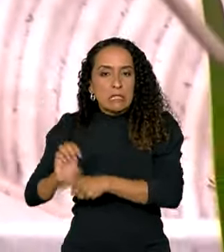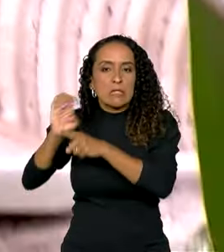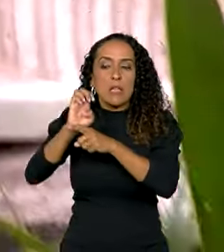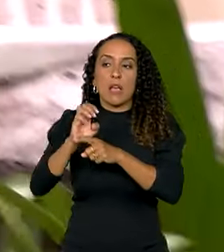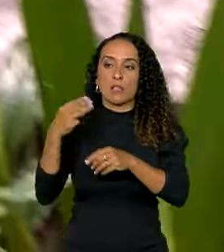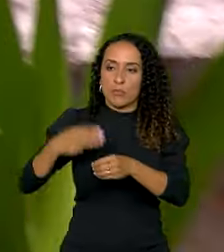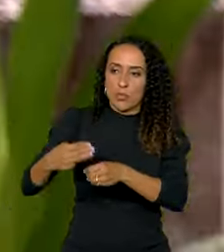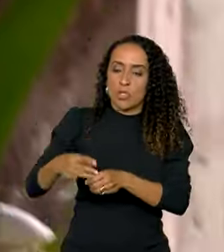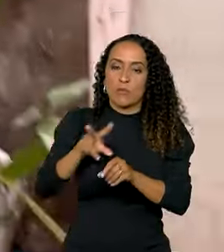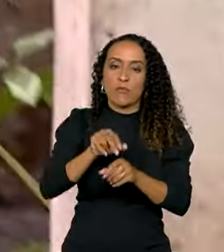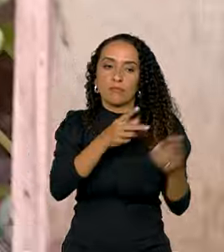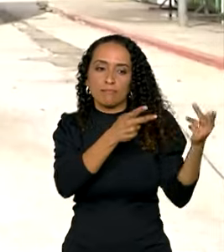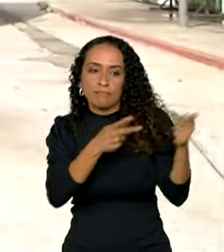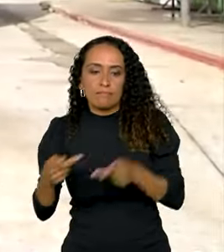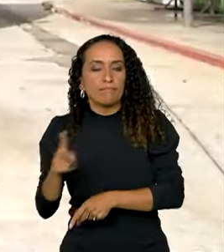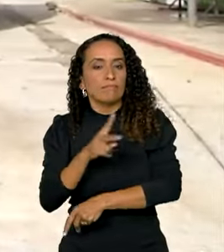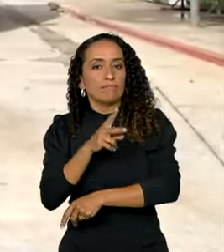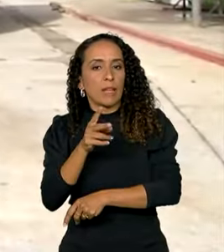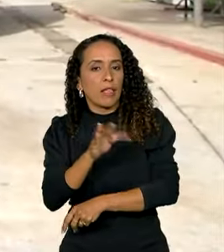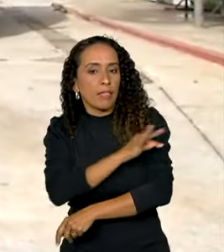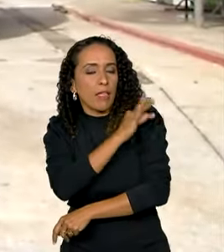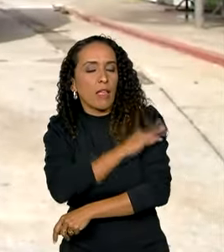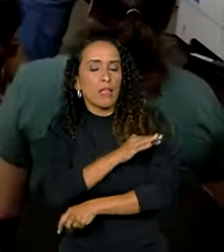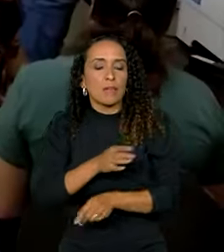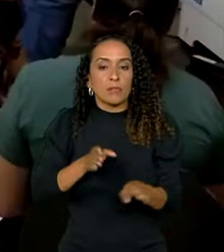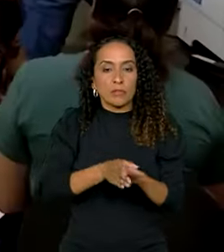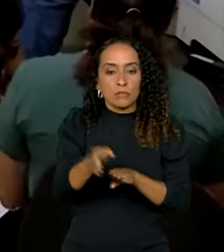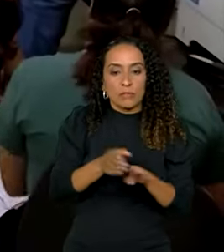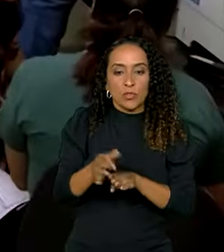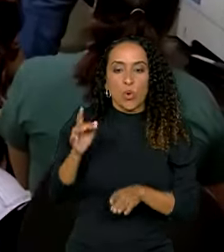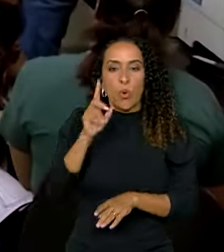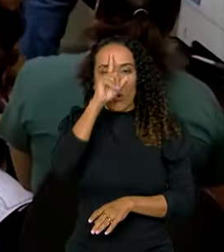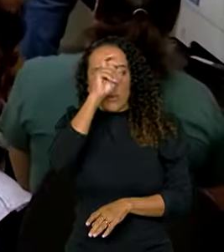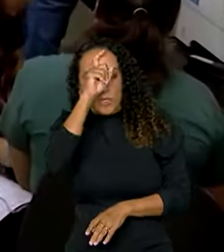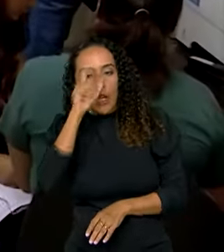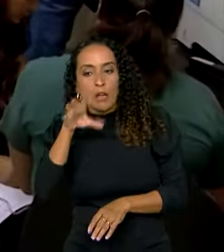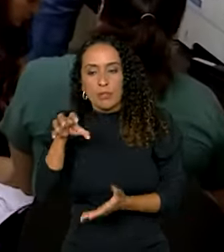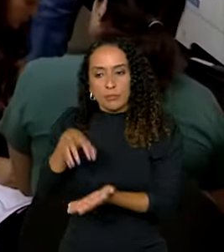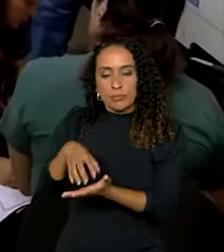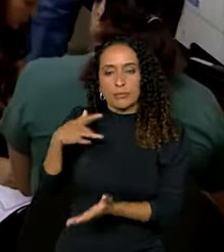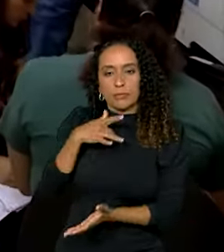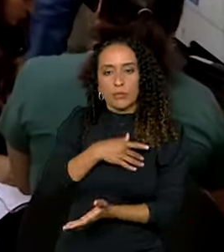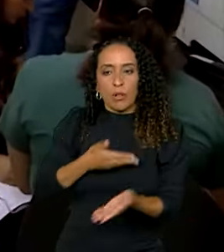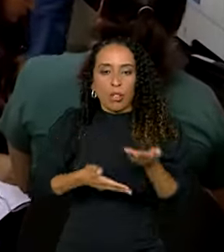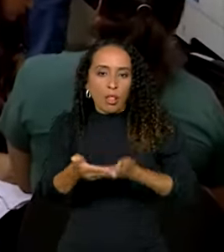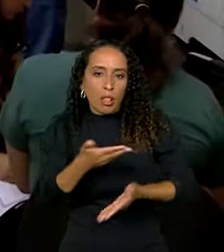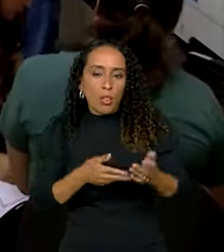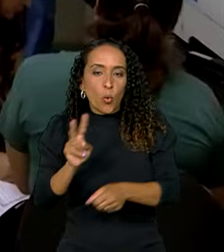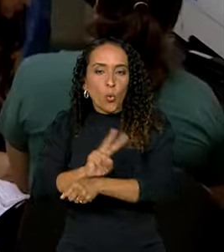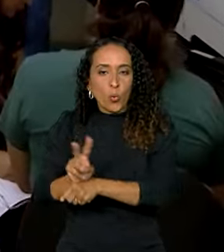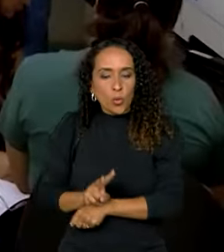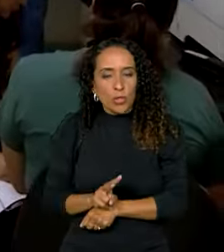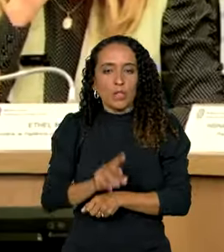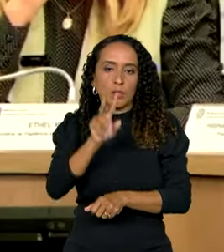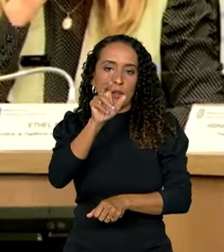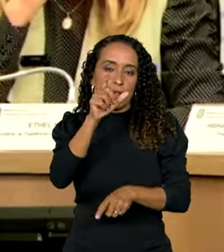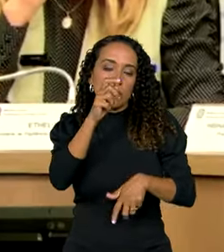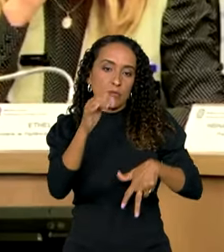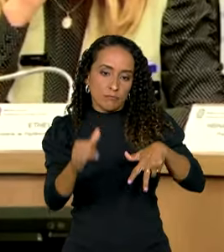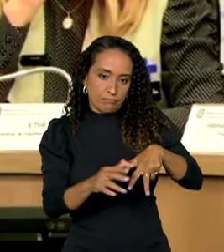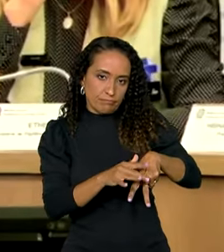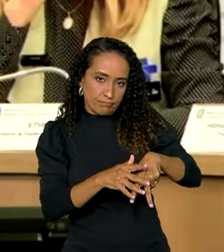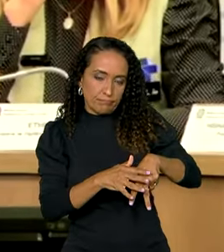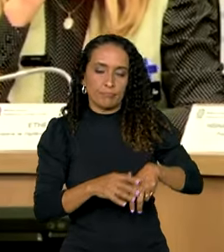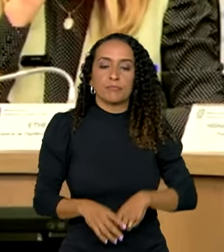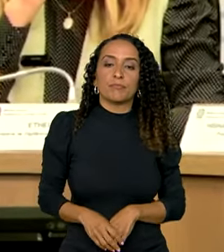visitas técnicas para orientar hospitais e centros de saúde sobre o tratamento e os cuidados com os pacientes infectados. É um